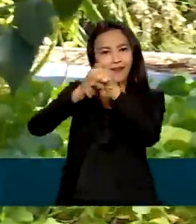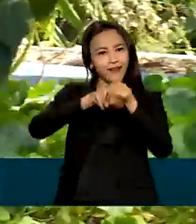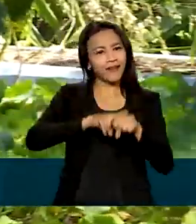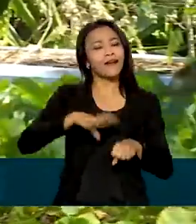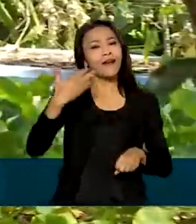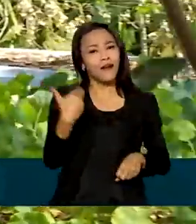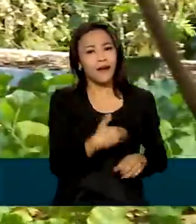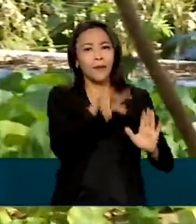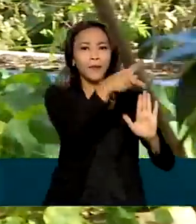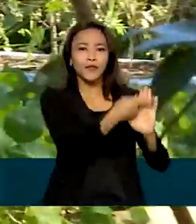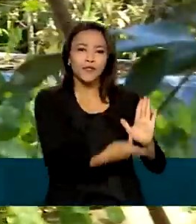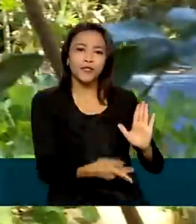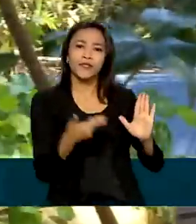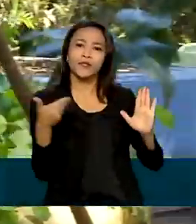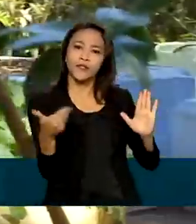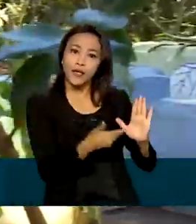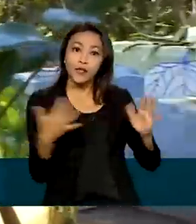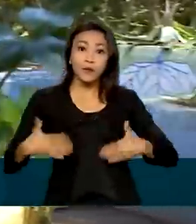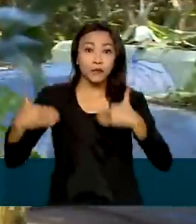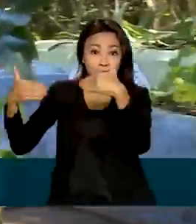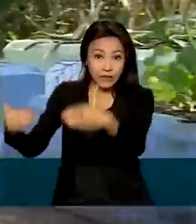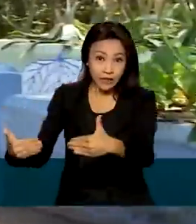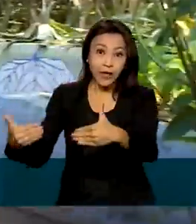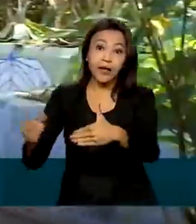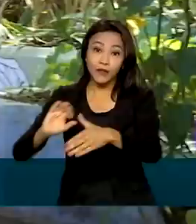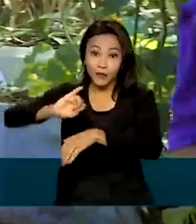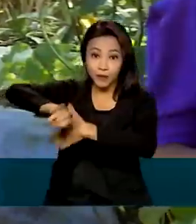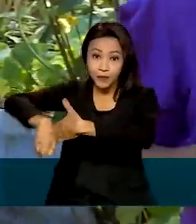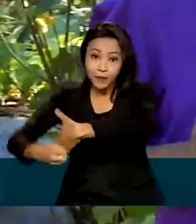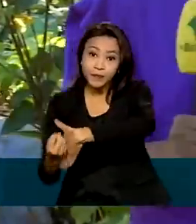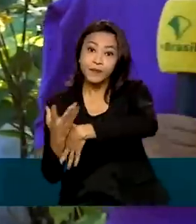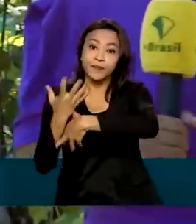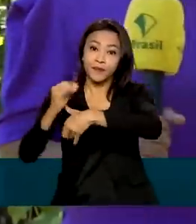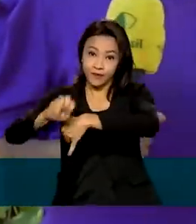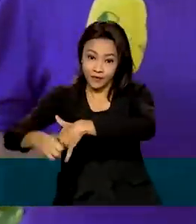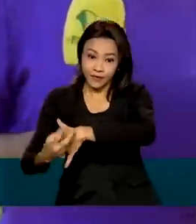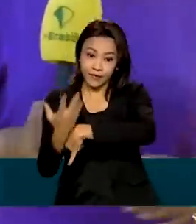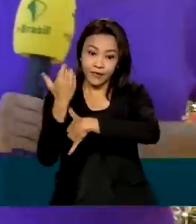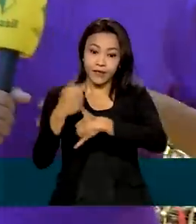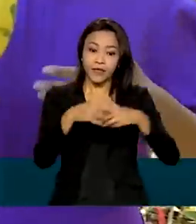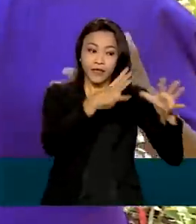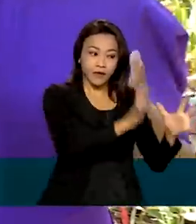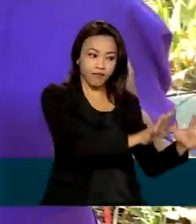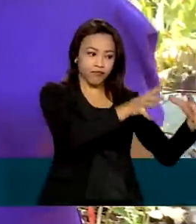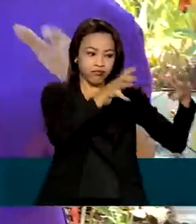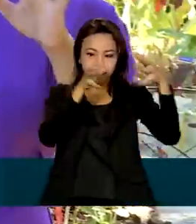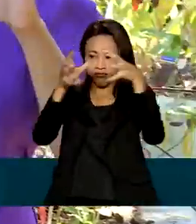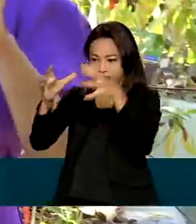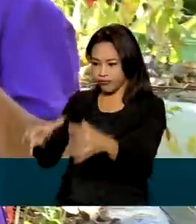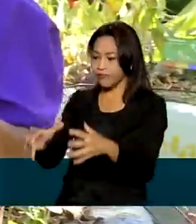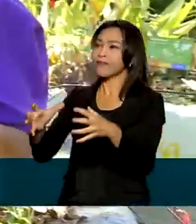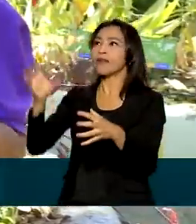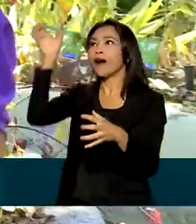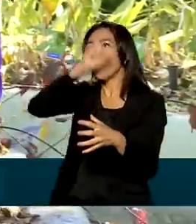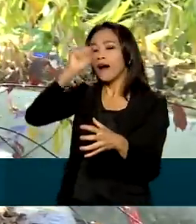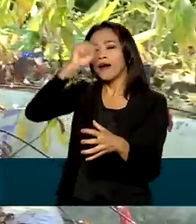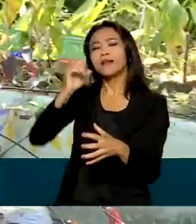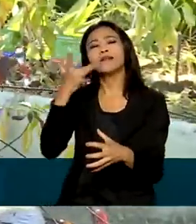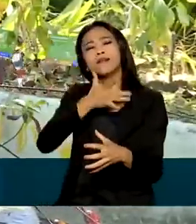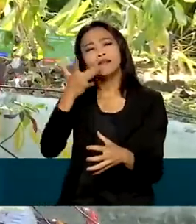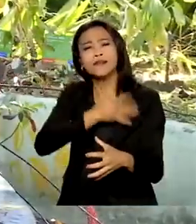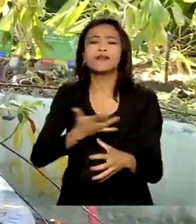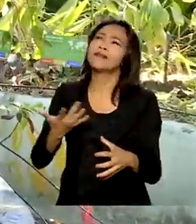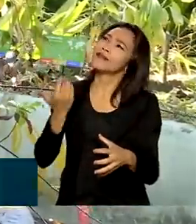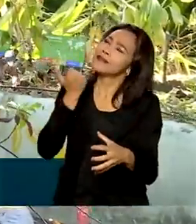Ministério do Meio Ambiente que traz os estudantes para espaços como esse aqui. Imagina só que delícia aprender